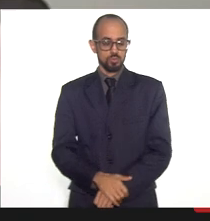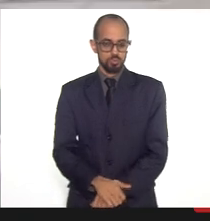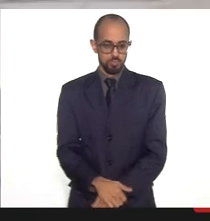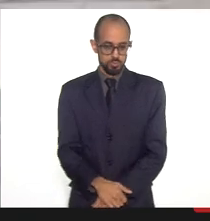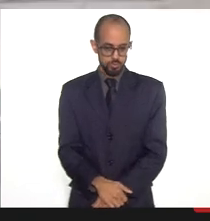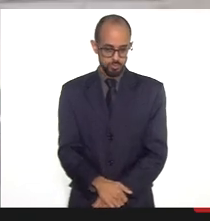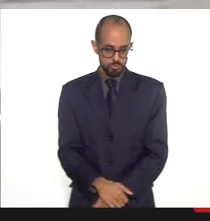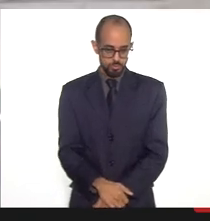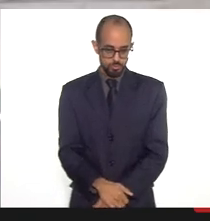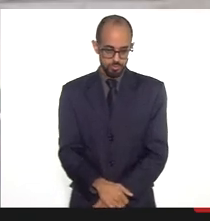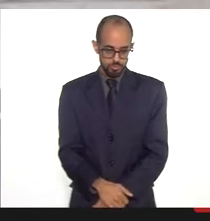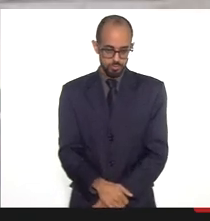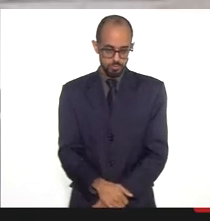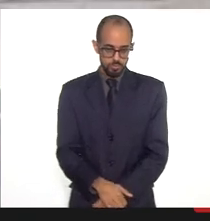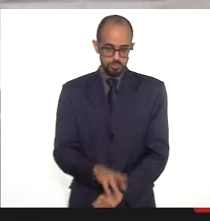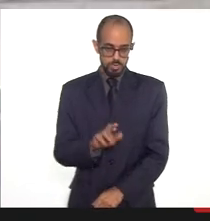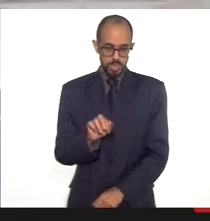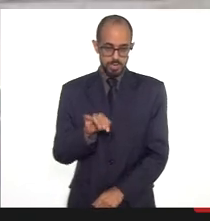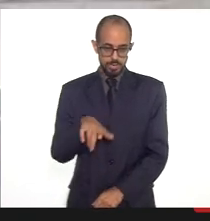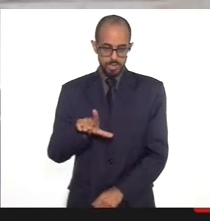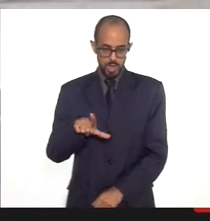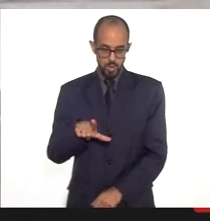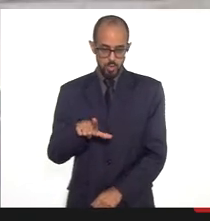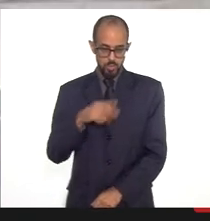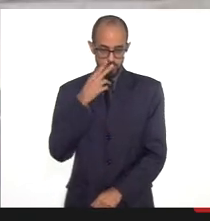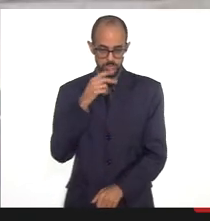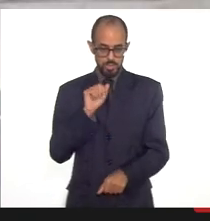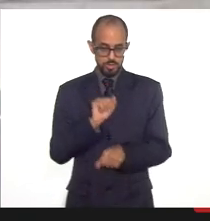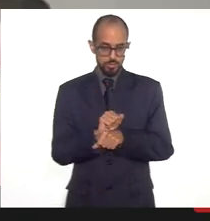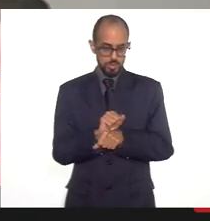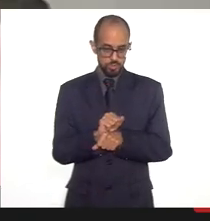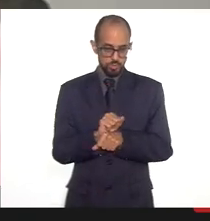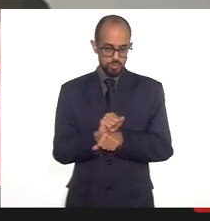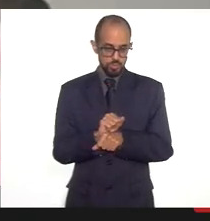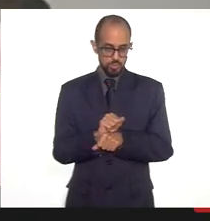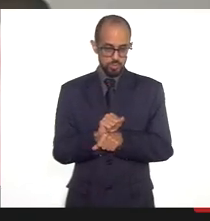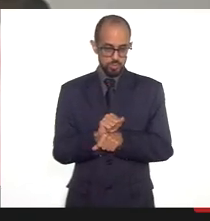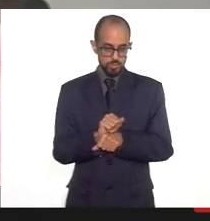Doutora Raquel acho que congelou congelou?